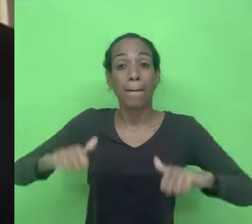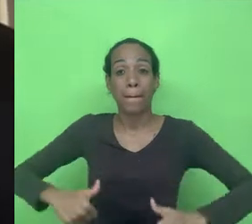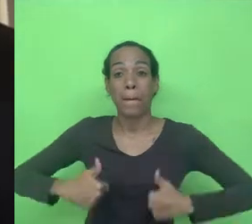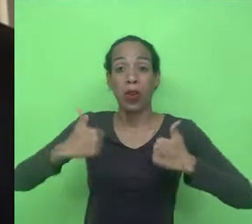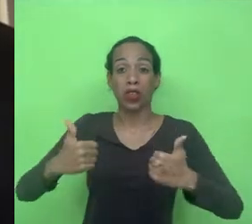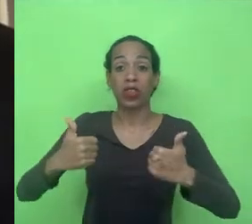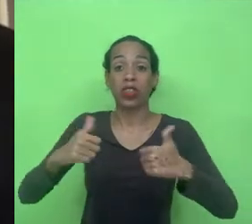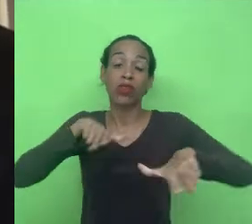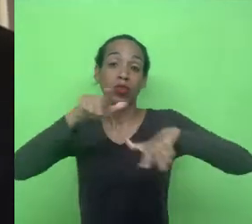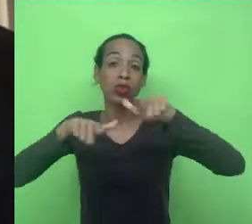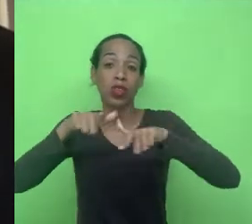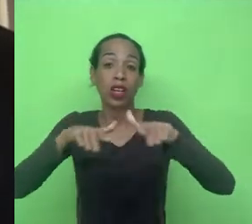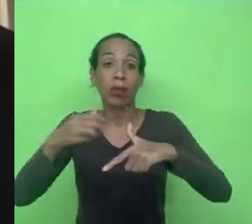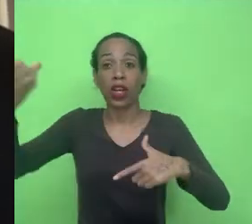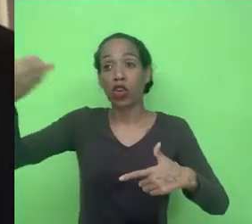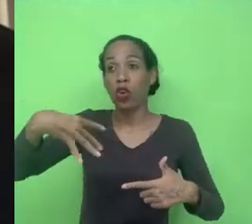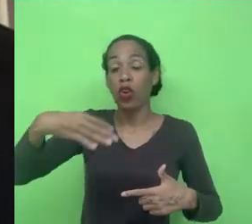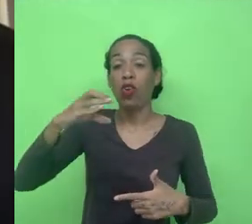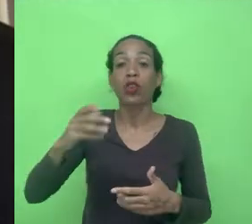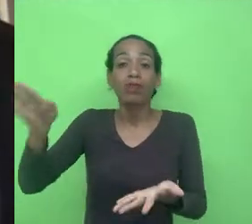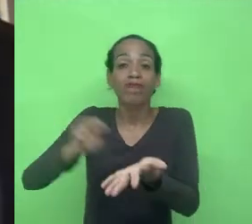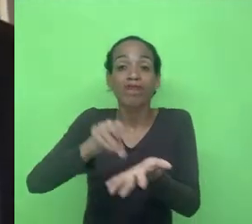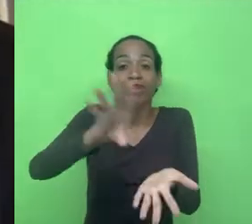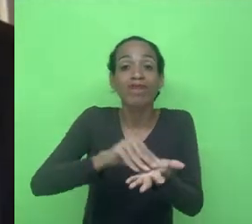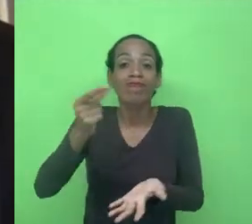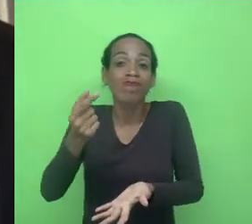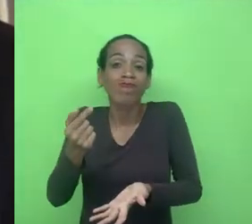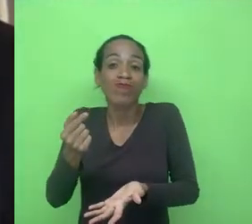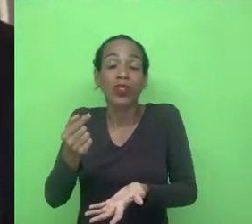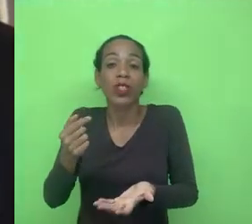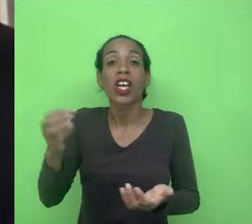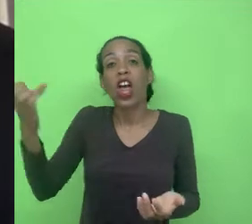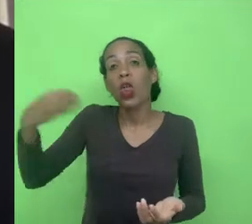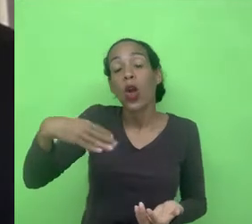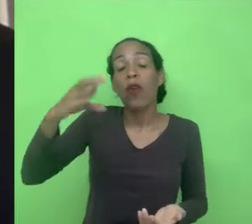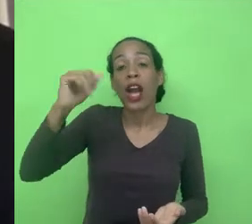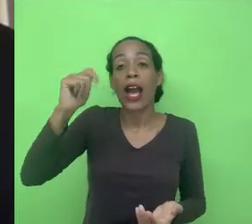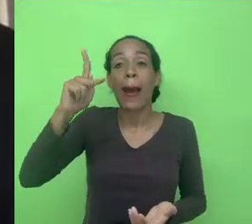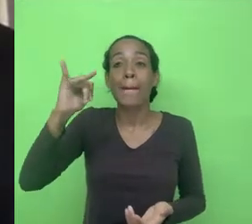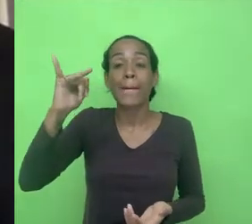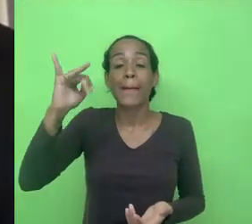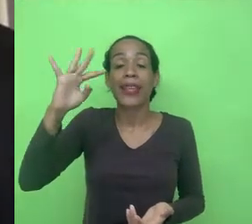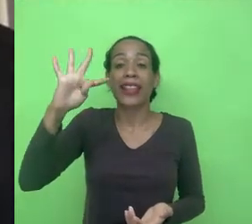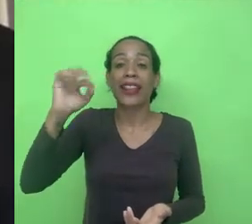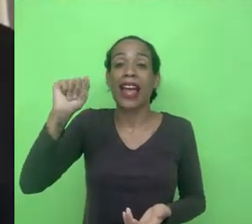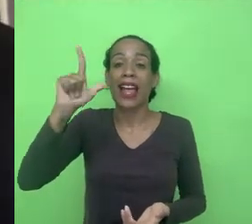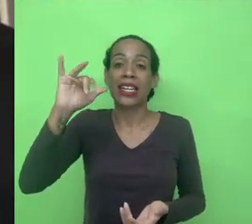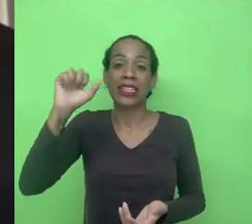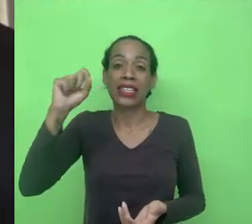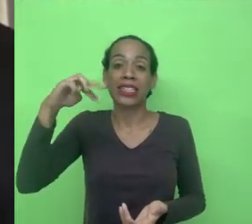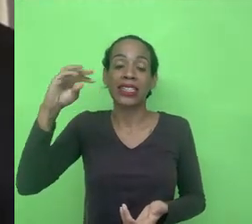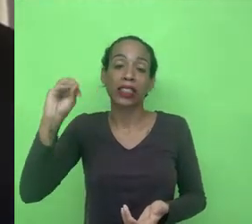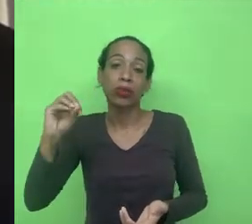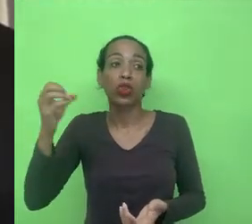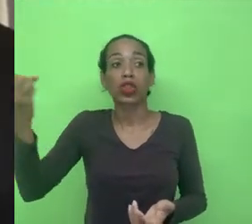funcionamento da nova era do capitalismo que a gente está vivendo, que é a era do capitalismo de dados. Então, os dados, eles são motores de inovação,